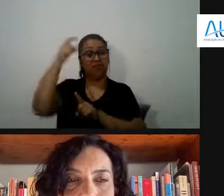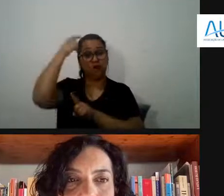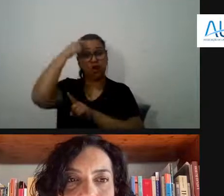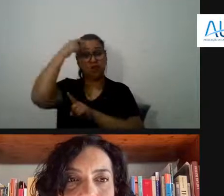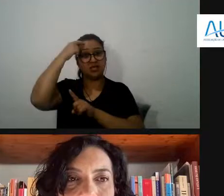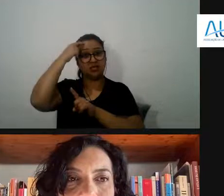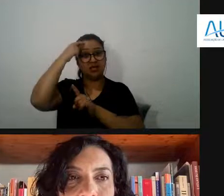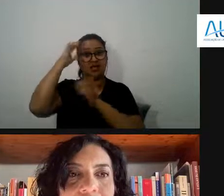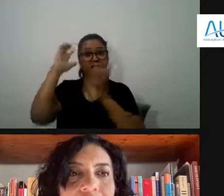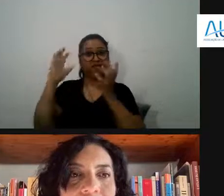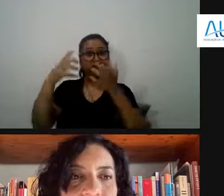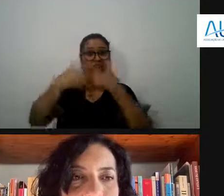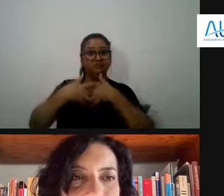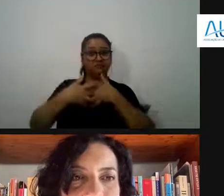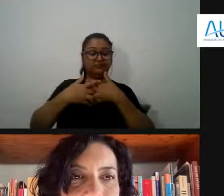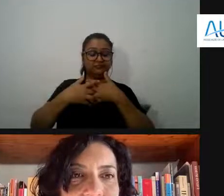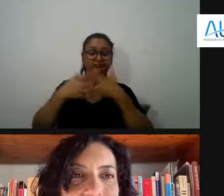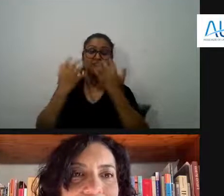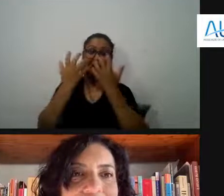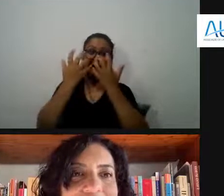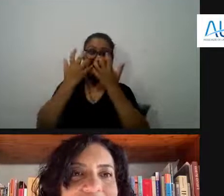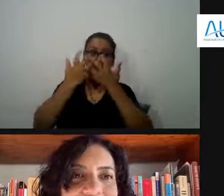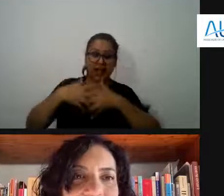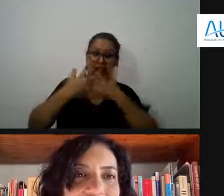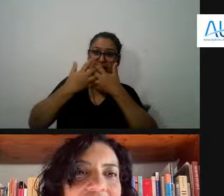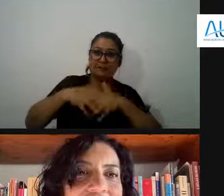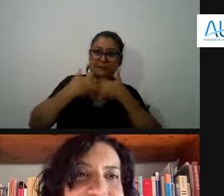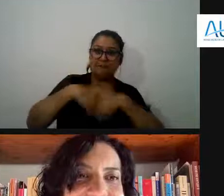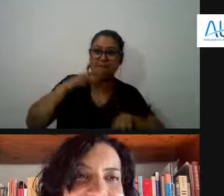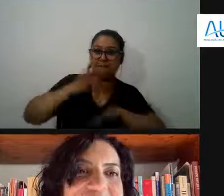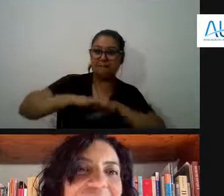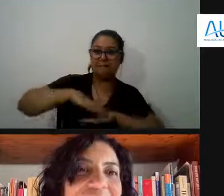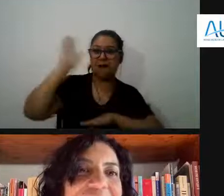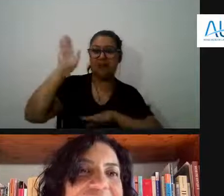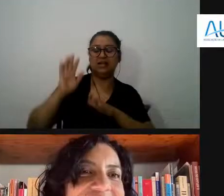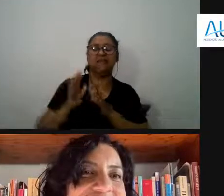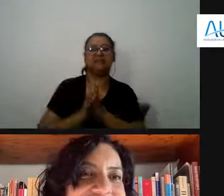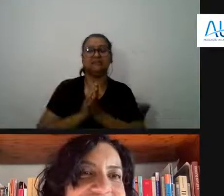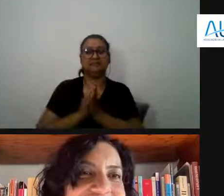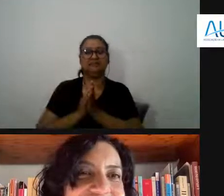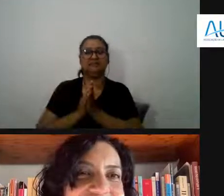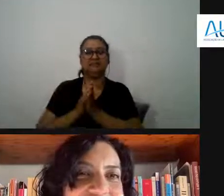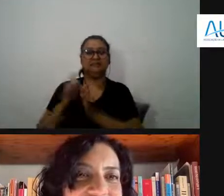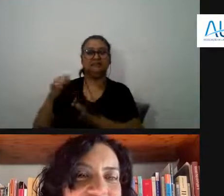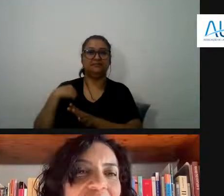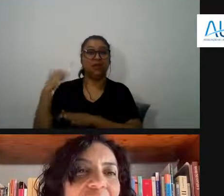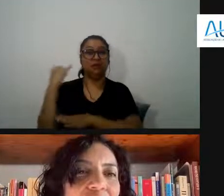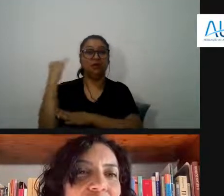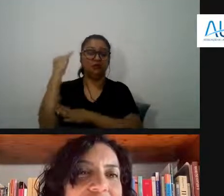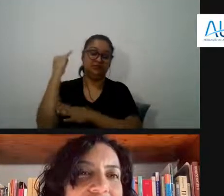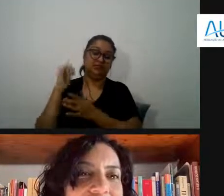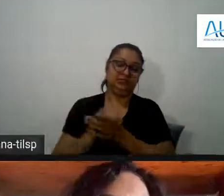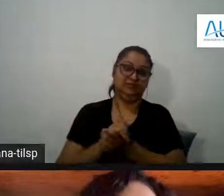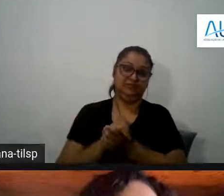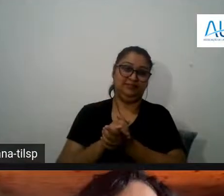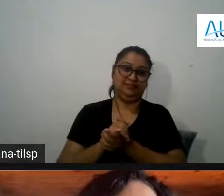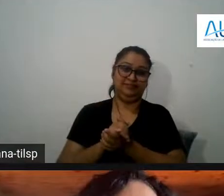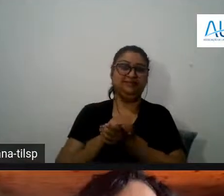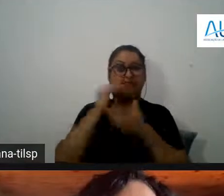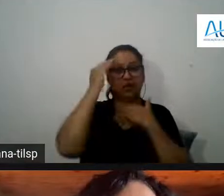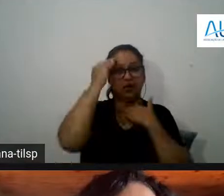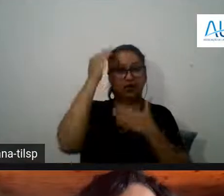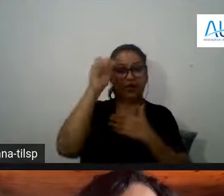multifacetada não sei se isto esclarece algo um bocadinho ou não mas parece muito importante obrigada